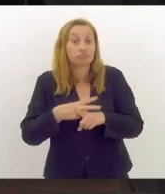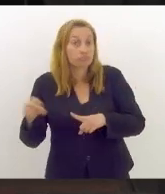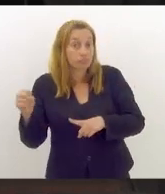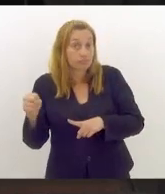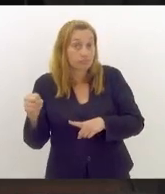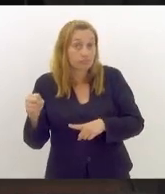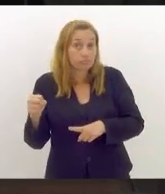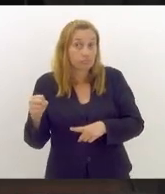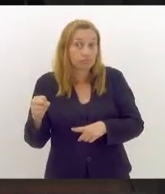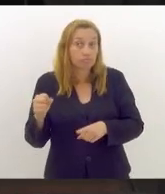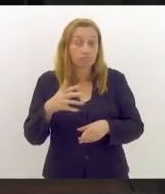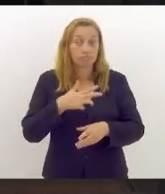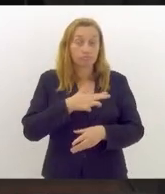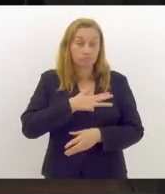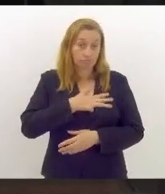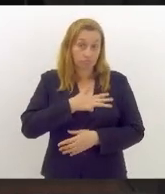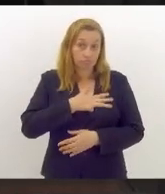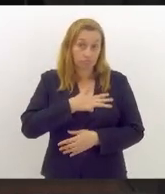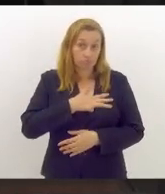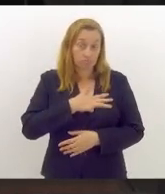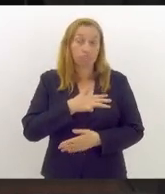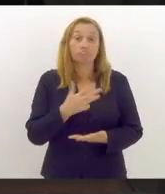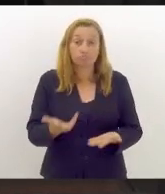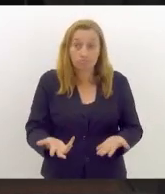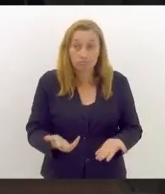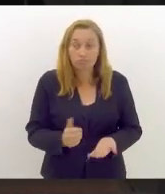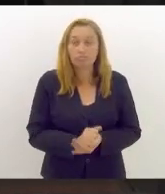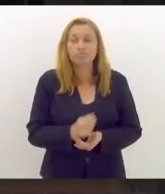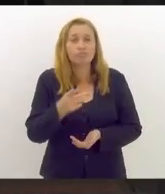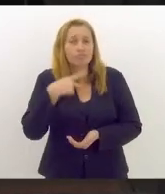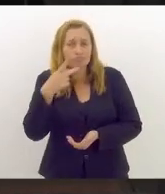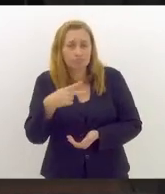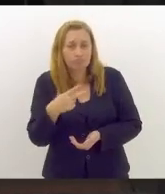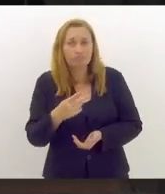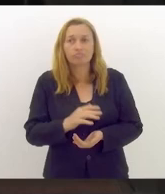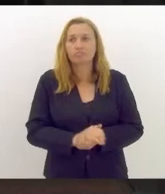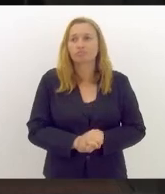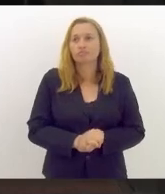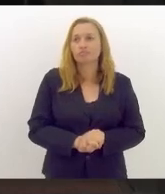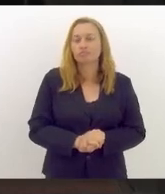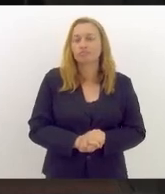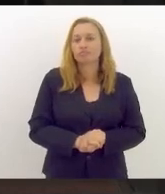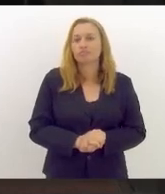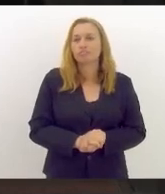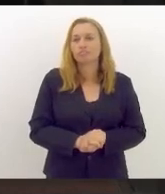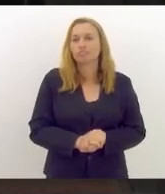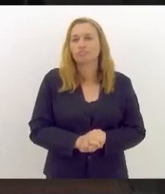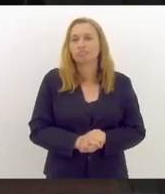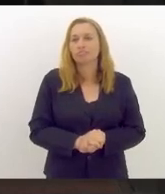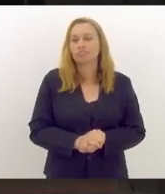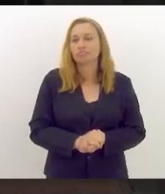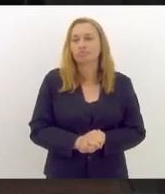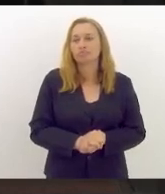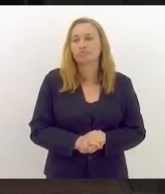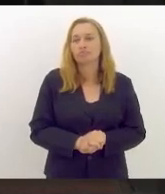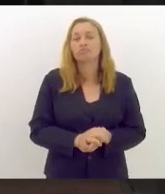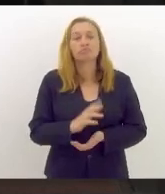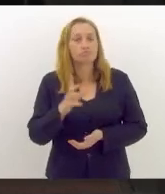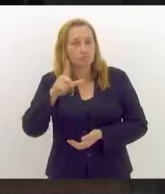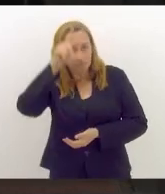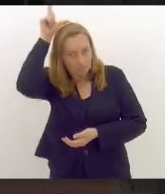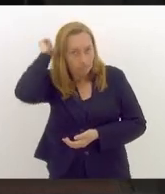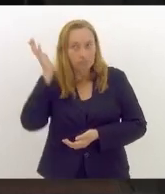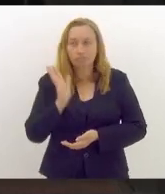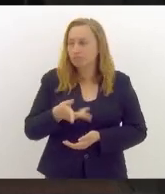da chapa Lula-Alckmin e ressaltar que, inclusive, não se trata, Luiz Paulo, de certa maneira, já mencionou,